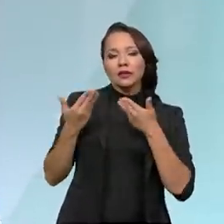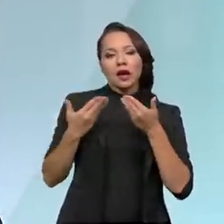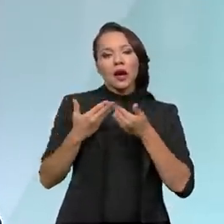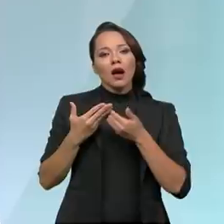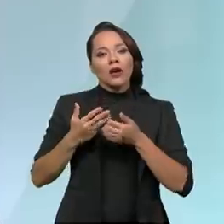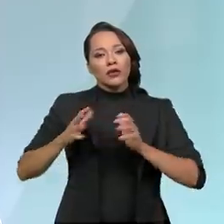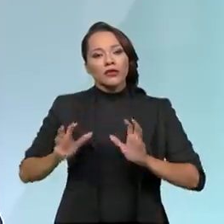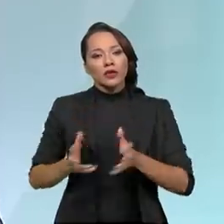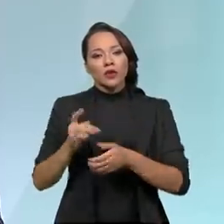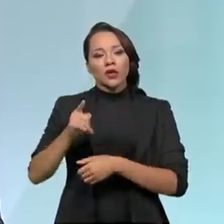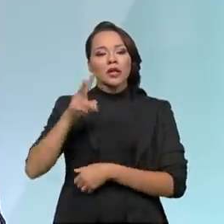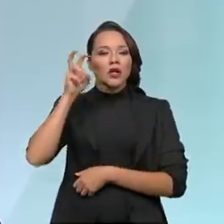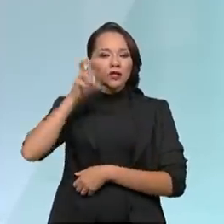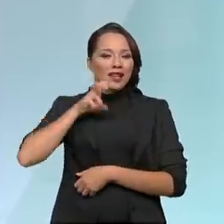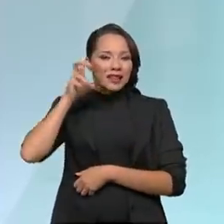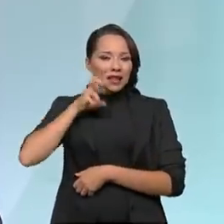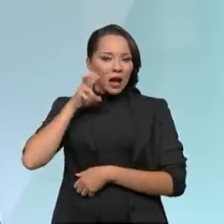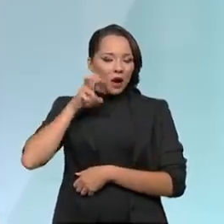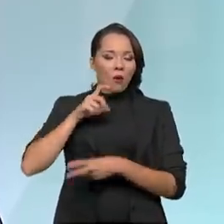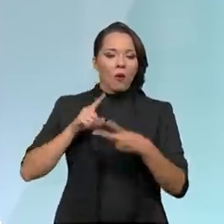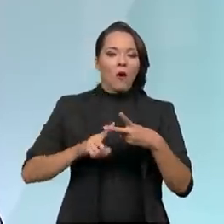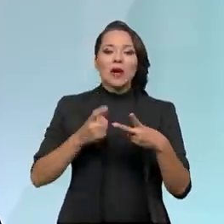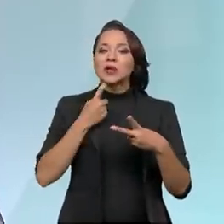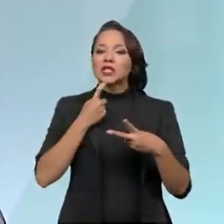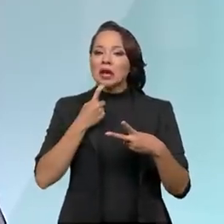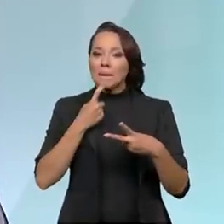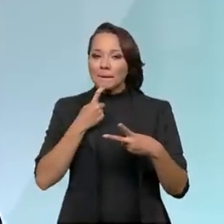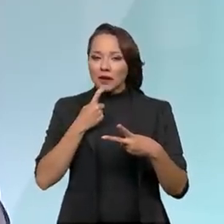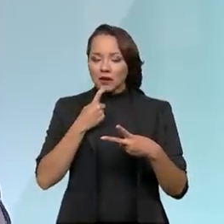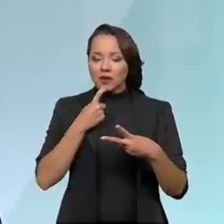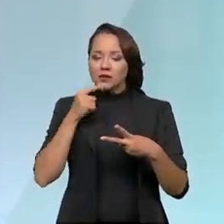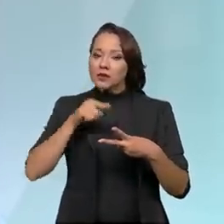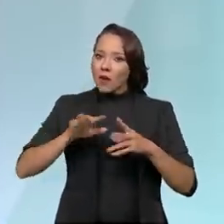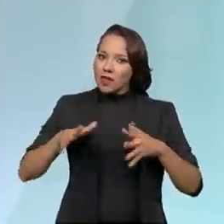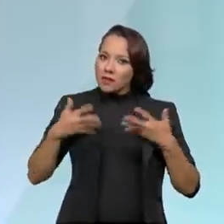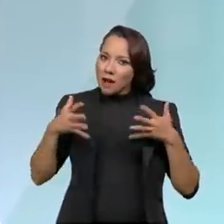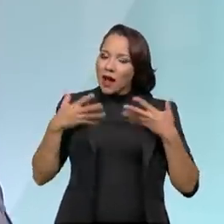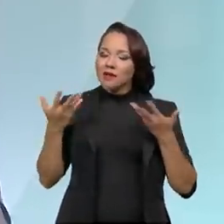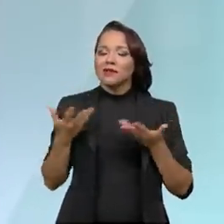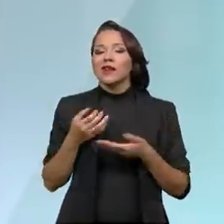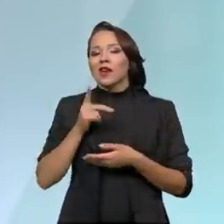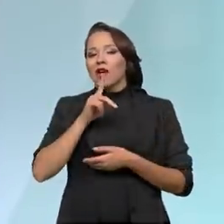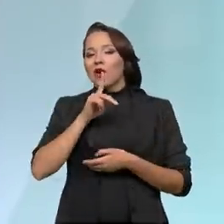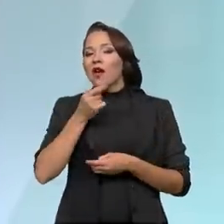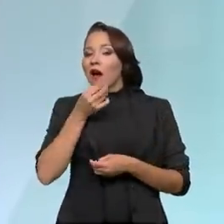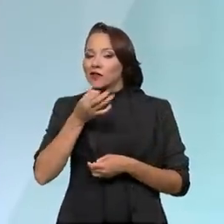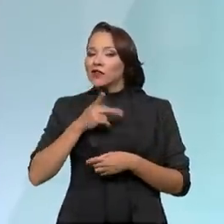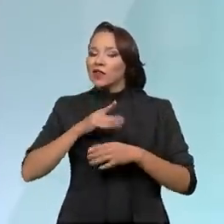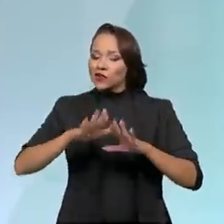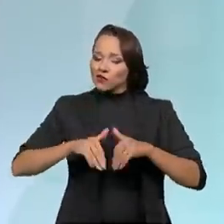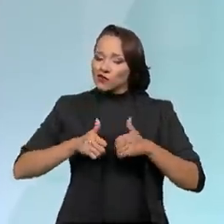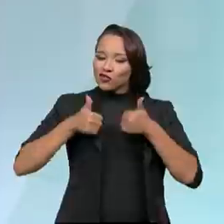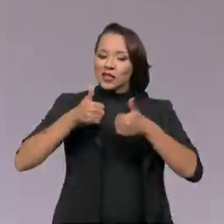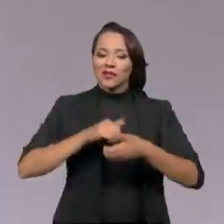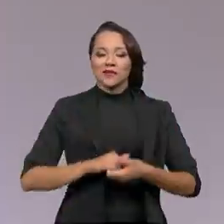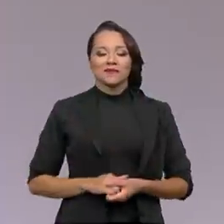de Natal e o de Campinas, e estamos muito animados. Eu acho que a realização vai um grande sucesso e a gente vira uma página.